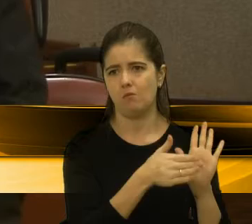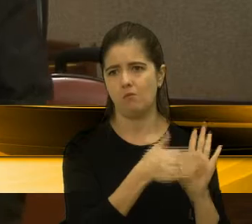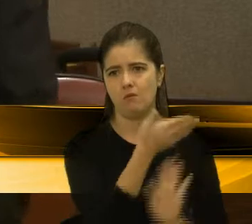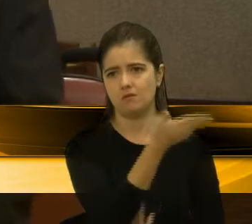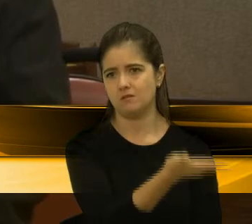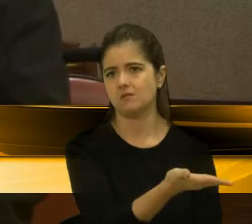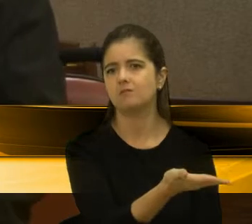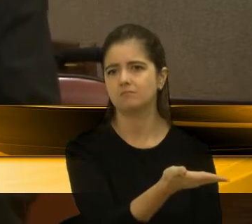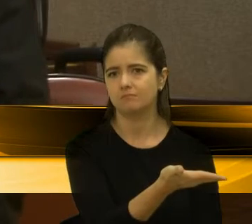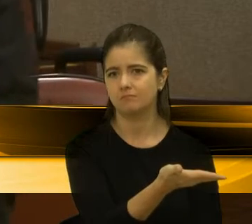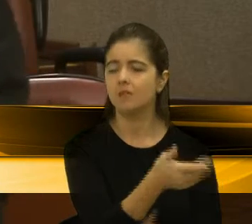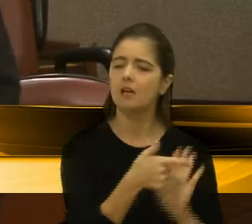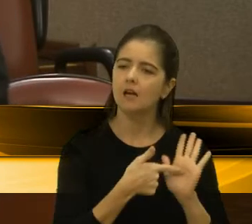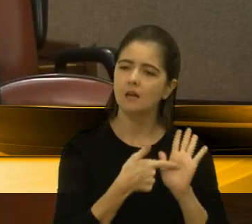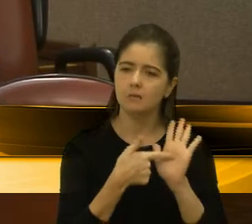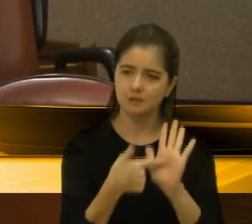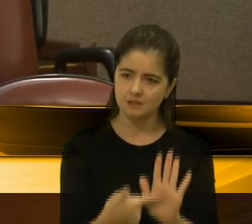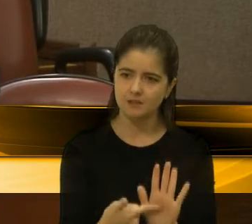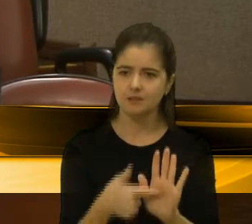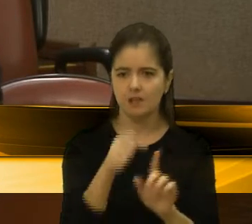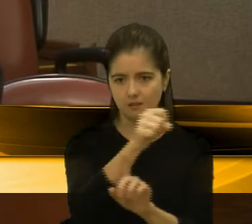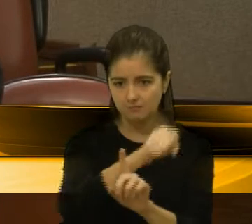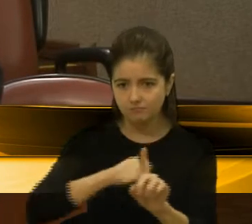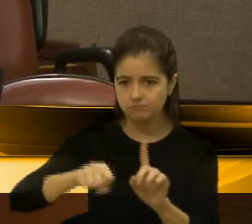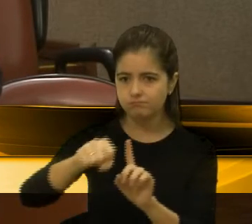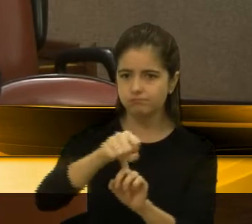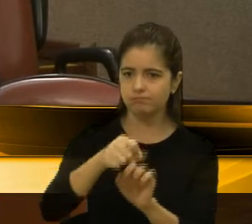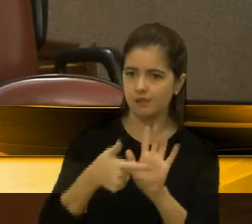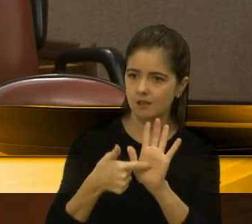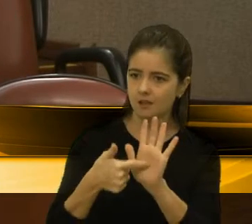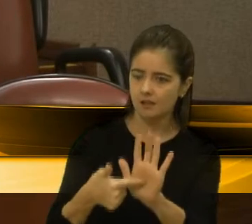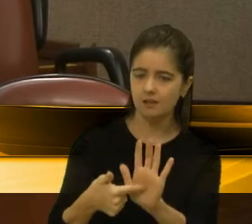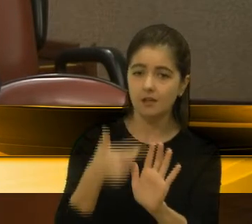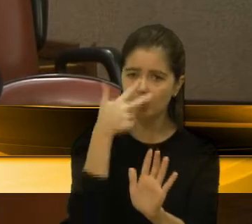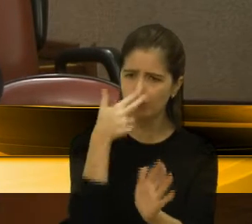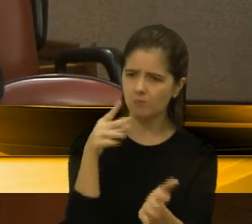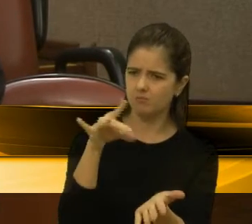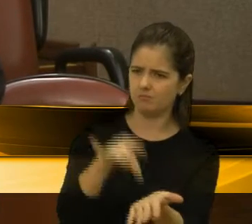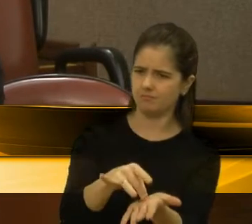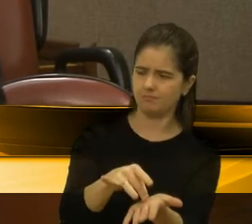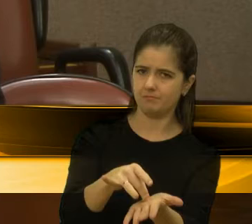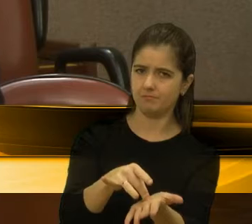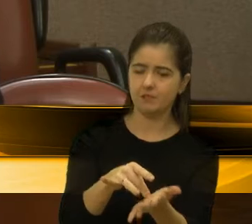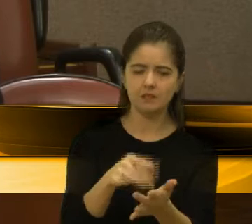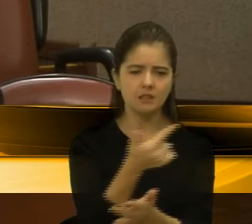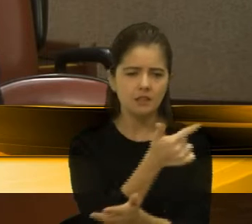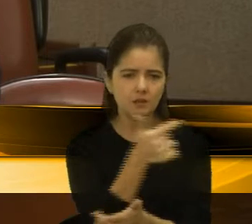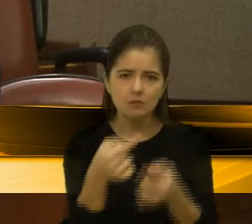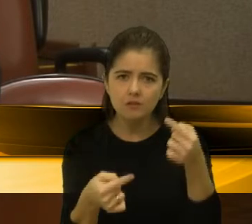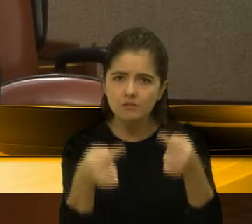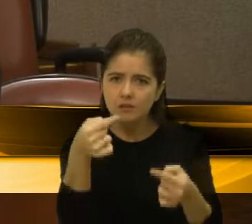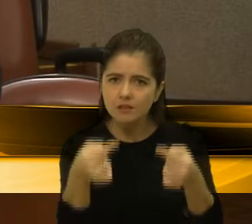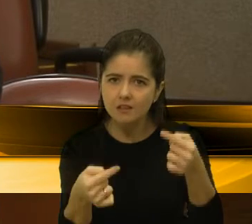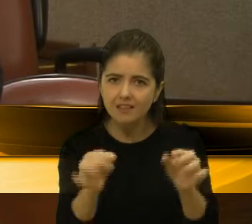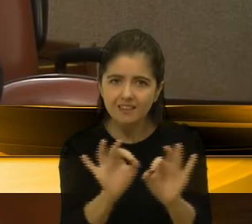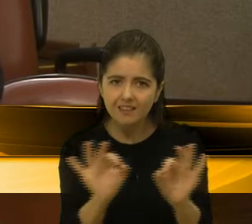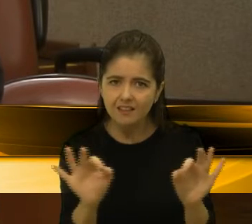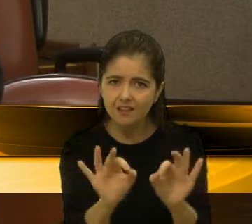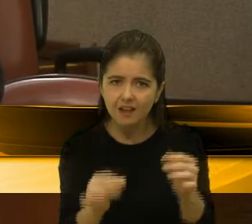apresentada à sociedade como um fato consumado, sem discussão nenhuma,